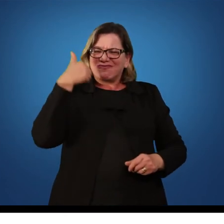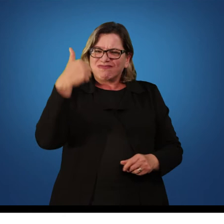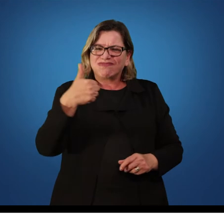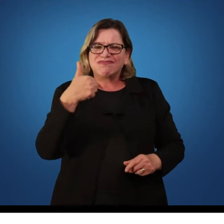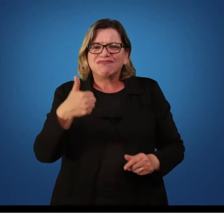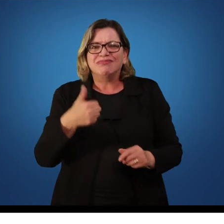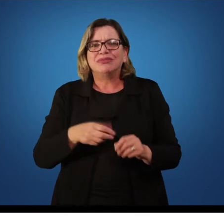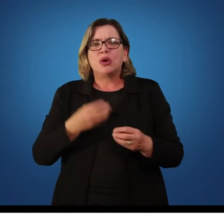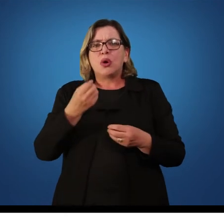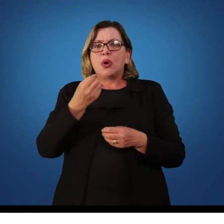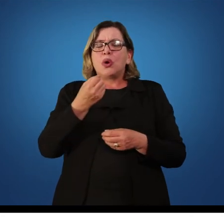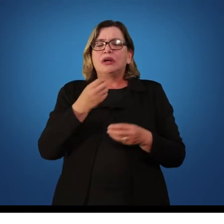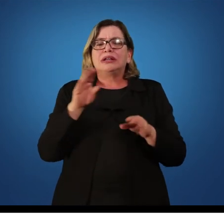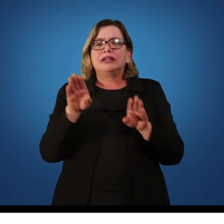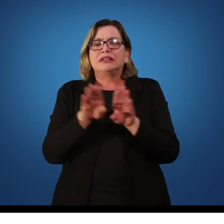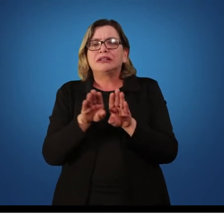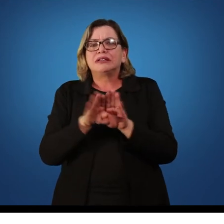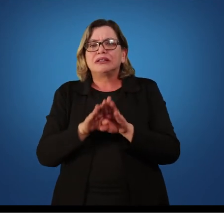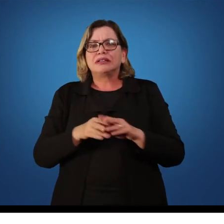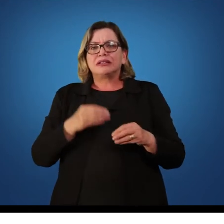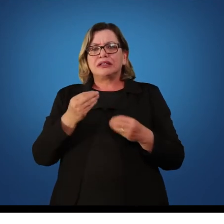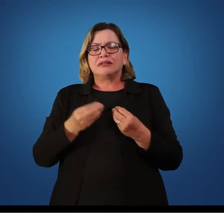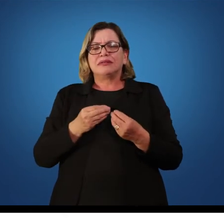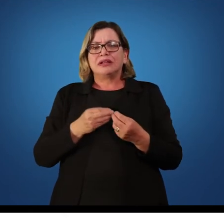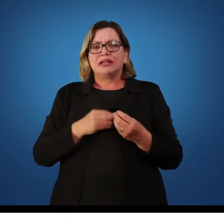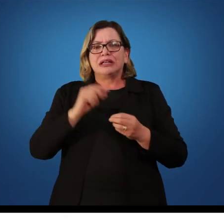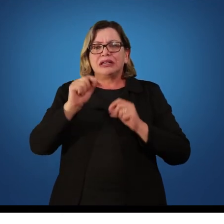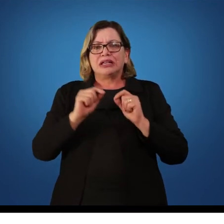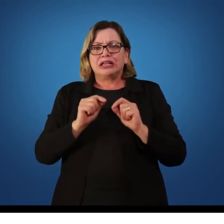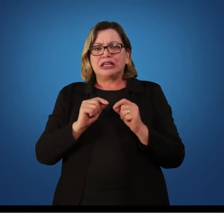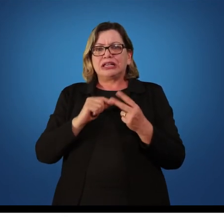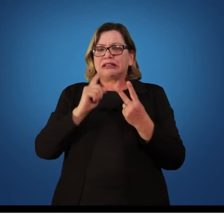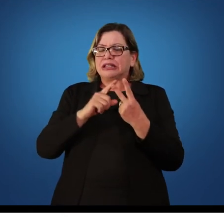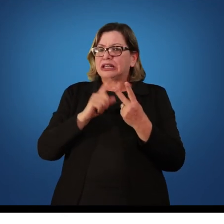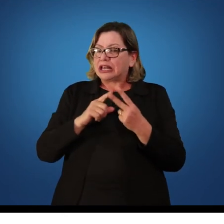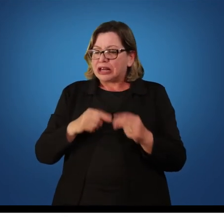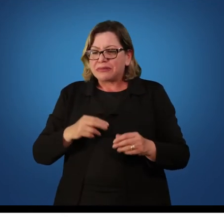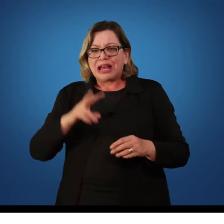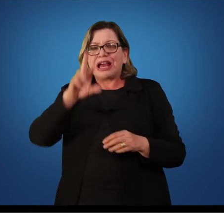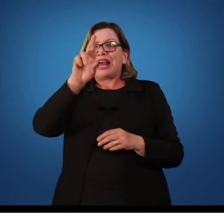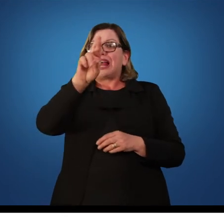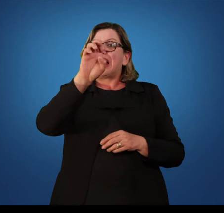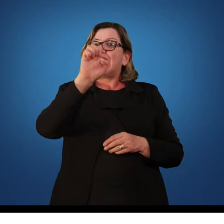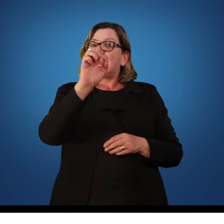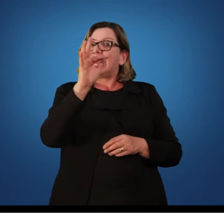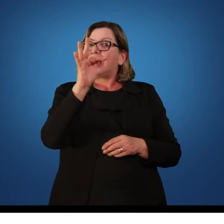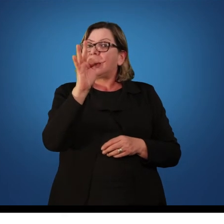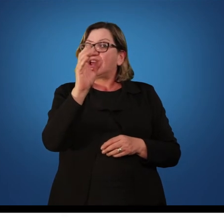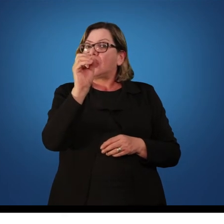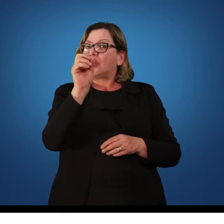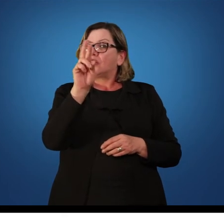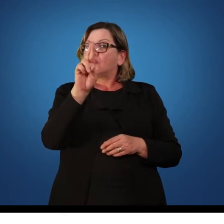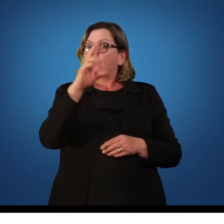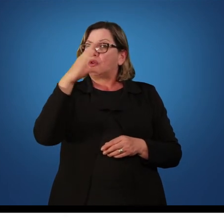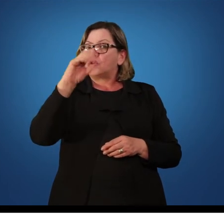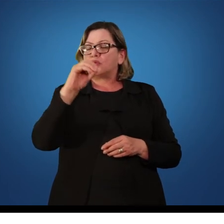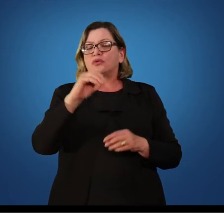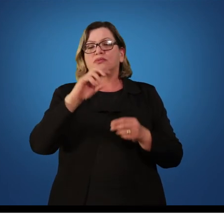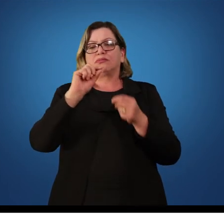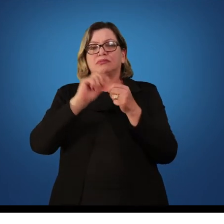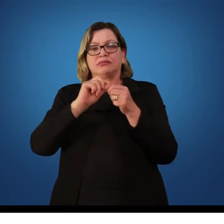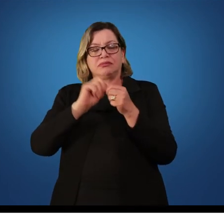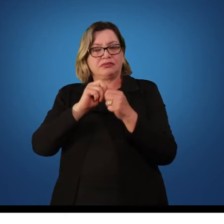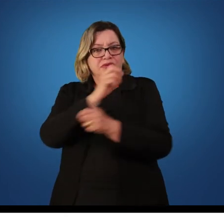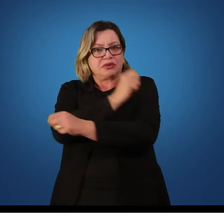Uma outra função do feedback é de reforço, que faz com que ele